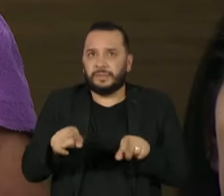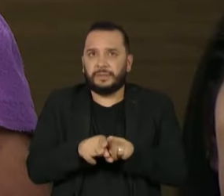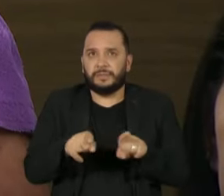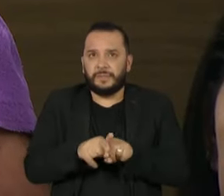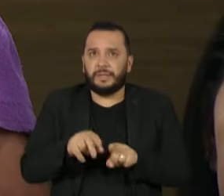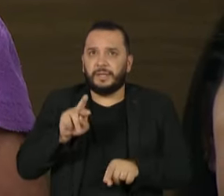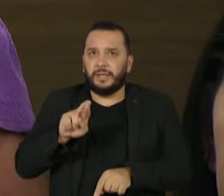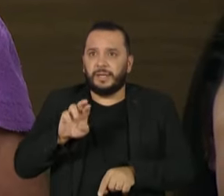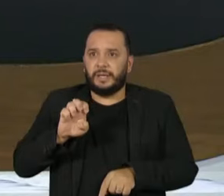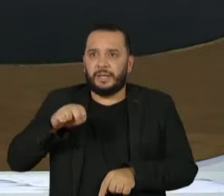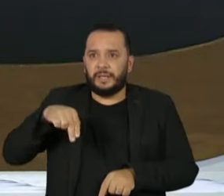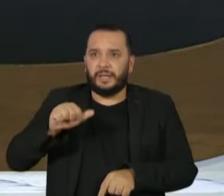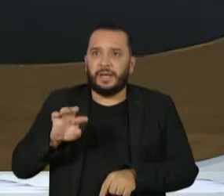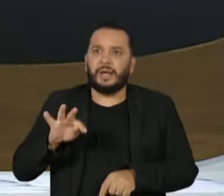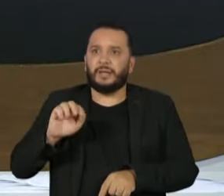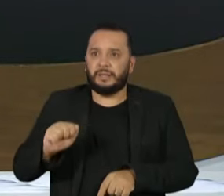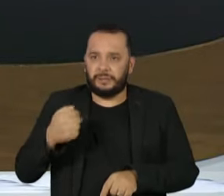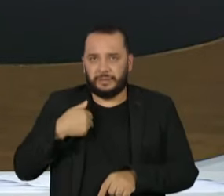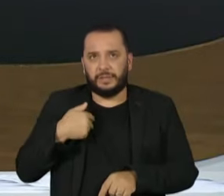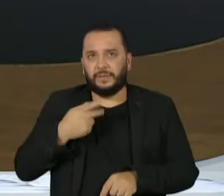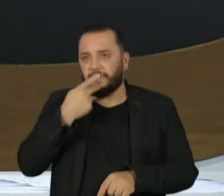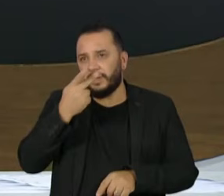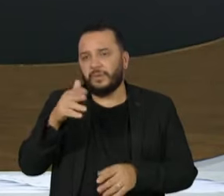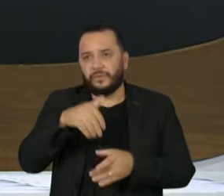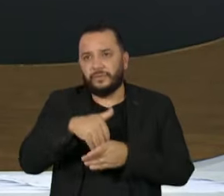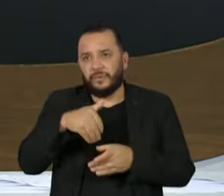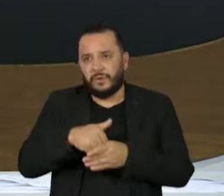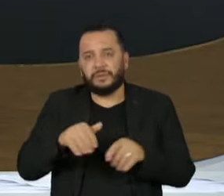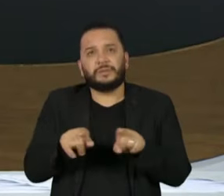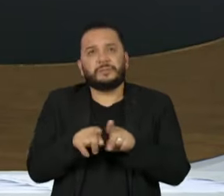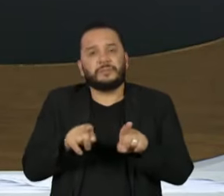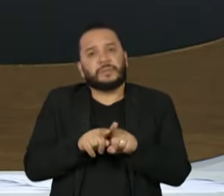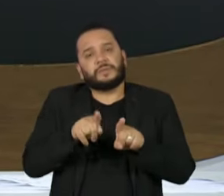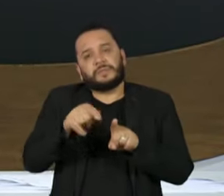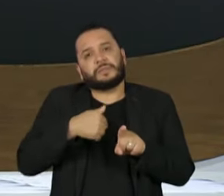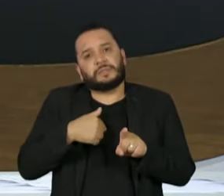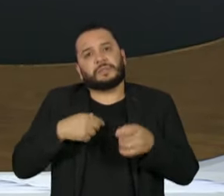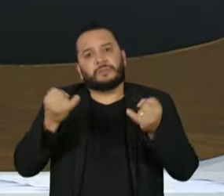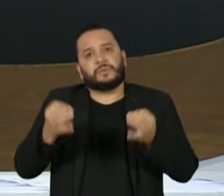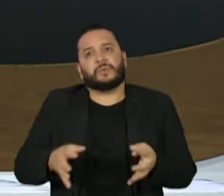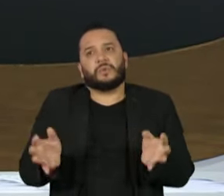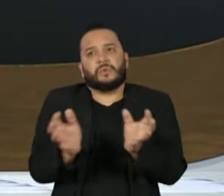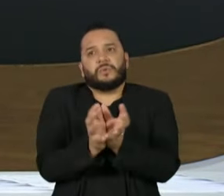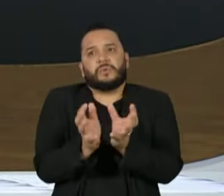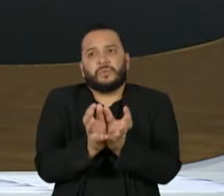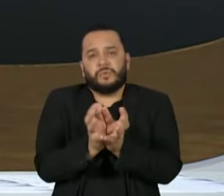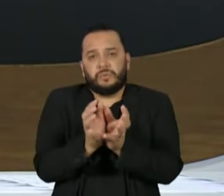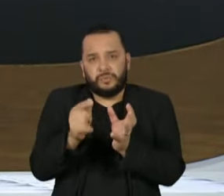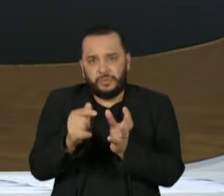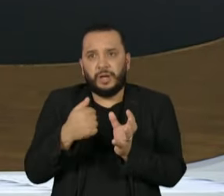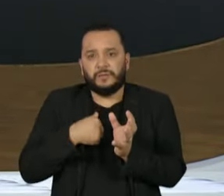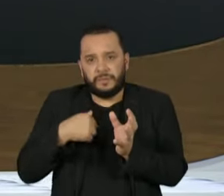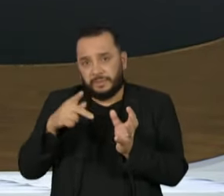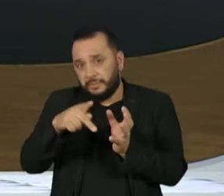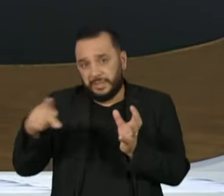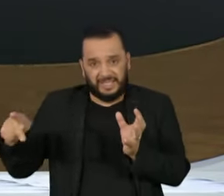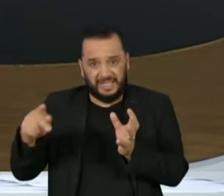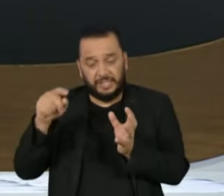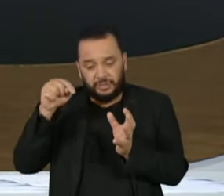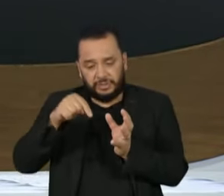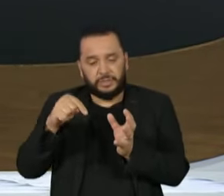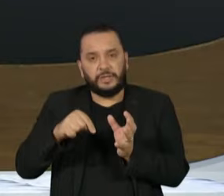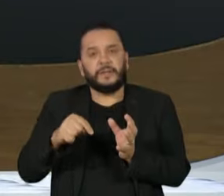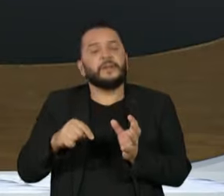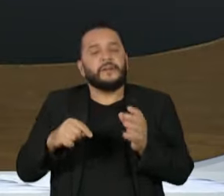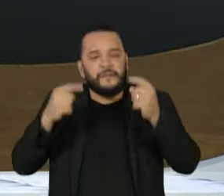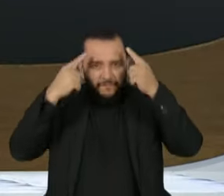declarou voto. A senhora tem dito da comissão que a senhora presidiu de violência contra a mulher. E isso